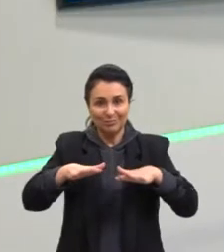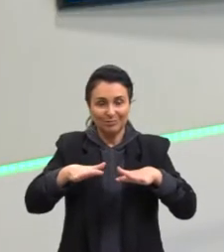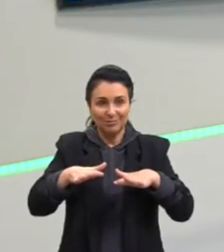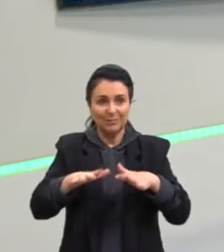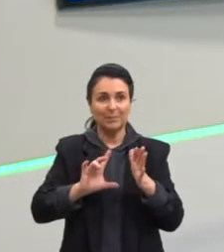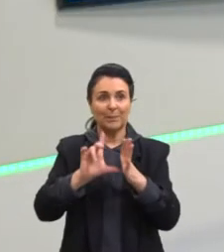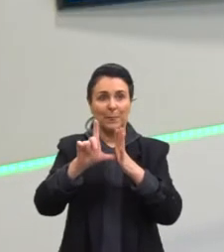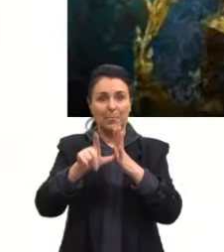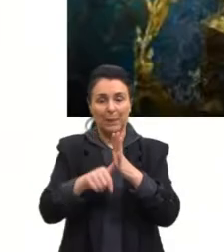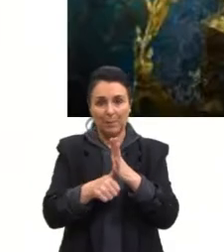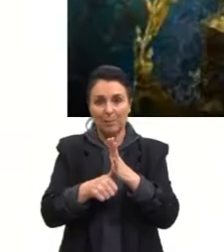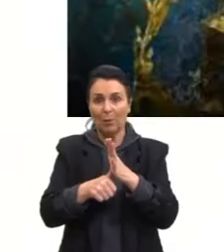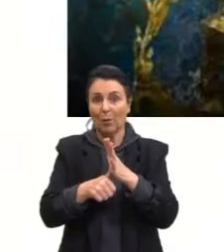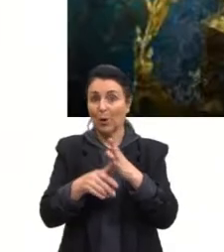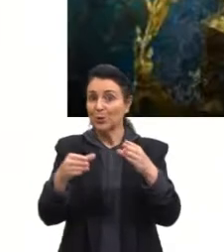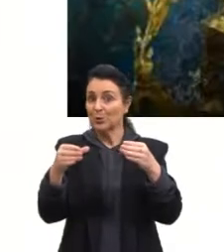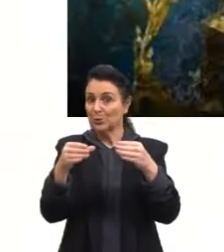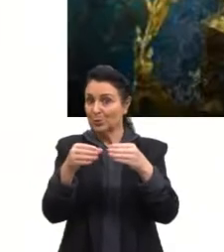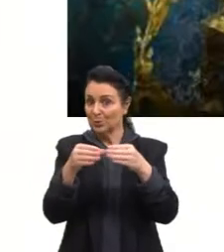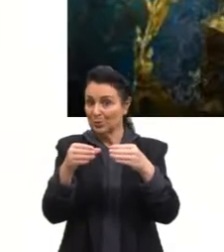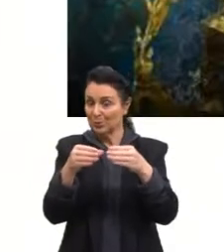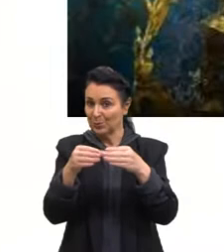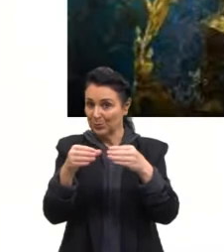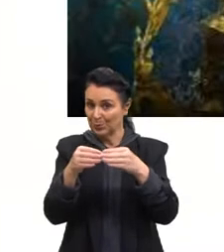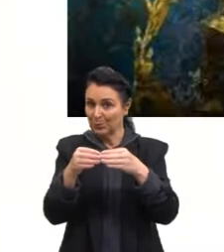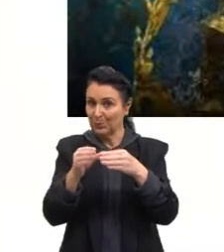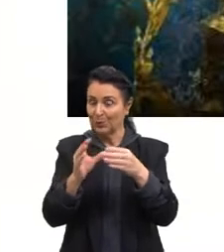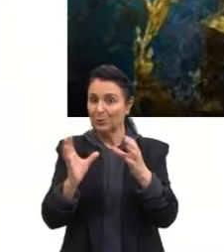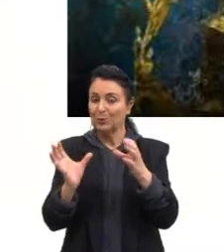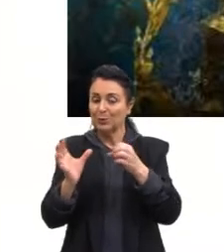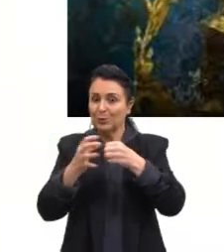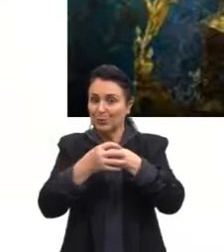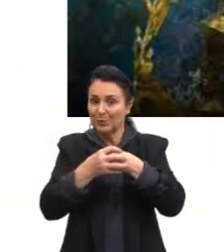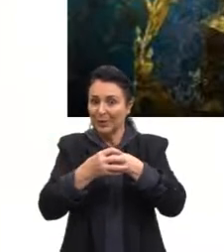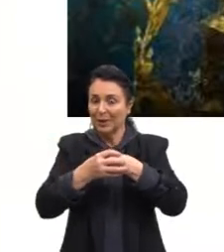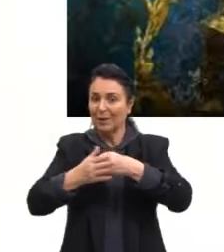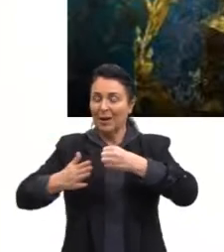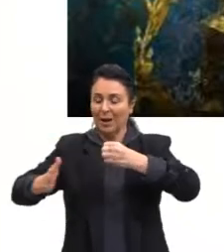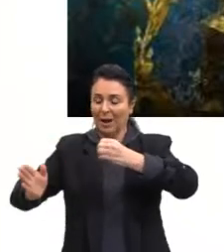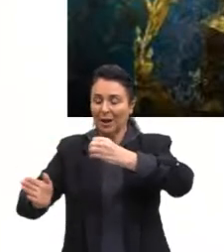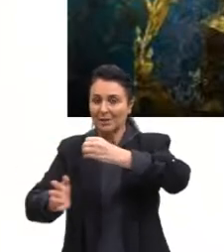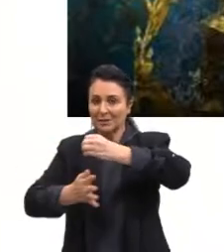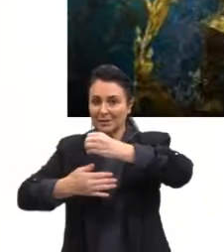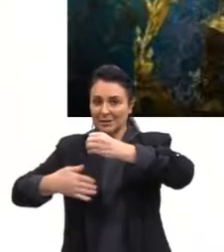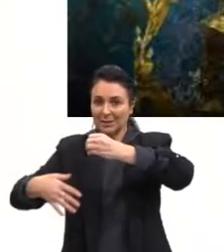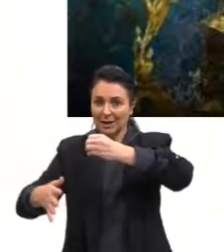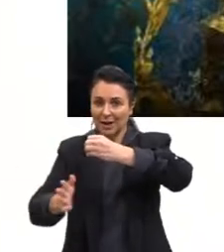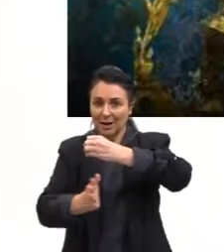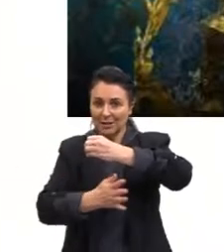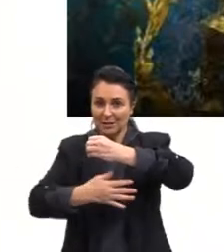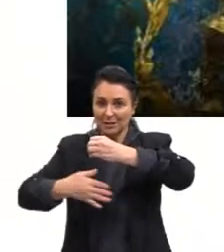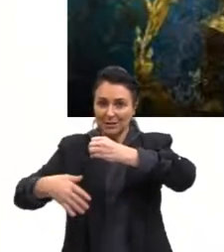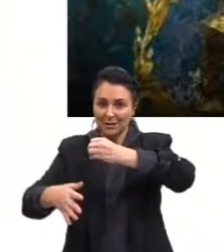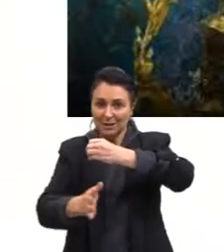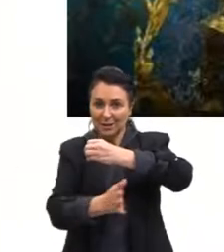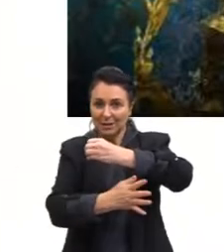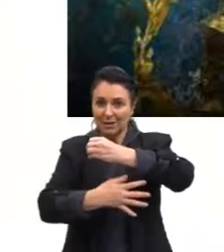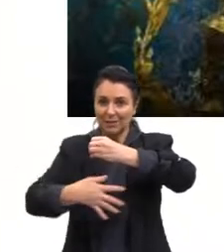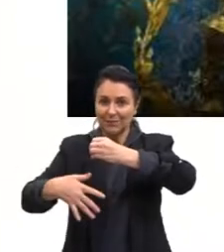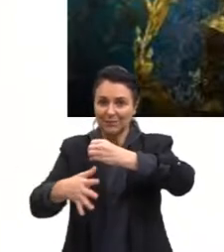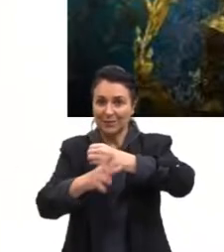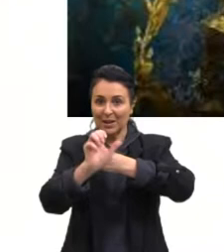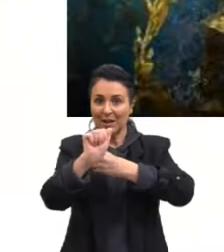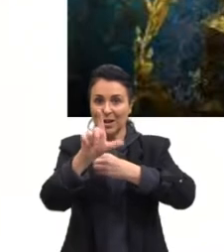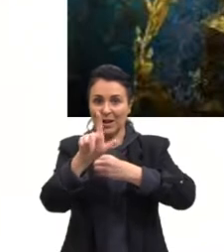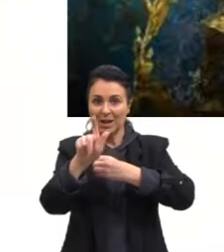Depois, o segundo grupo, então, dos protoctistas, nós temos as algas. As algas. Então, aqui nós temos